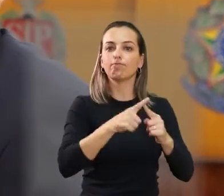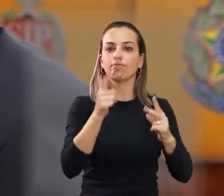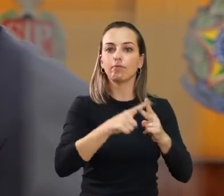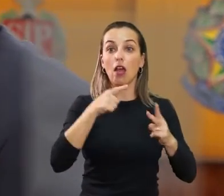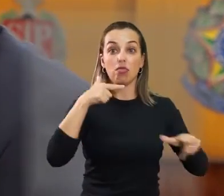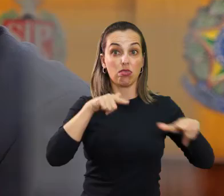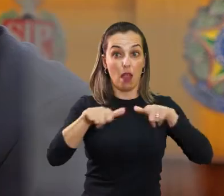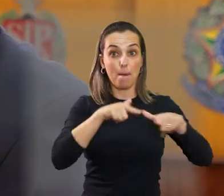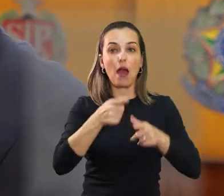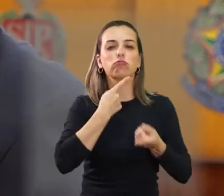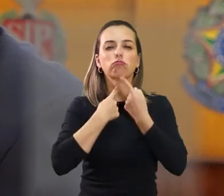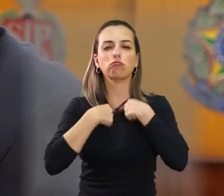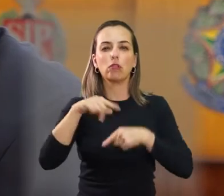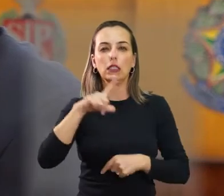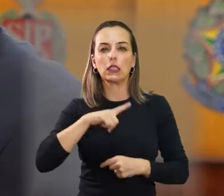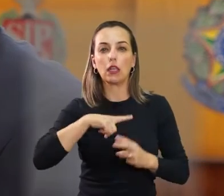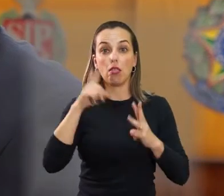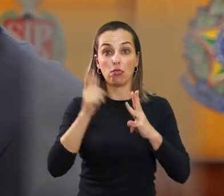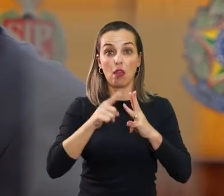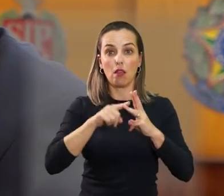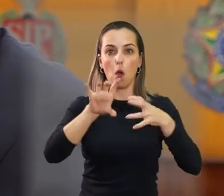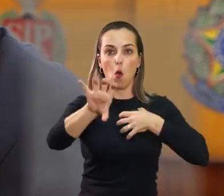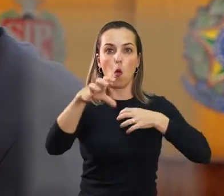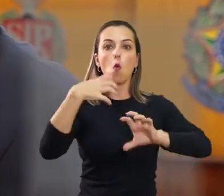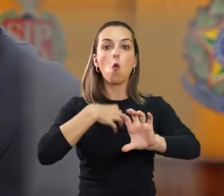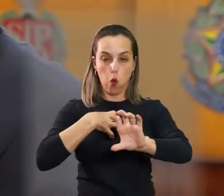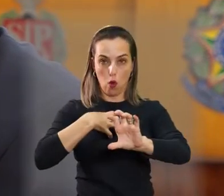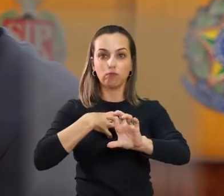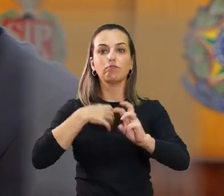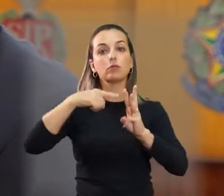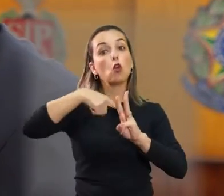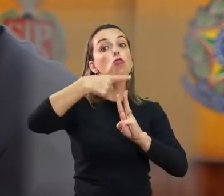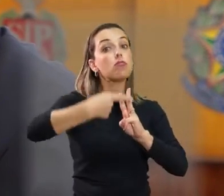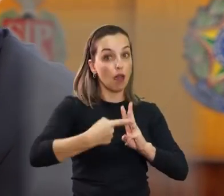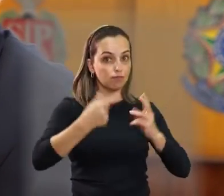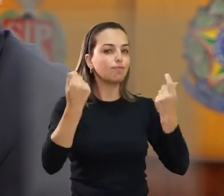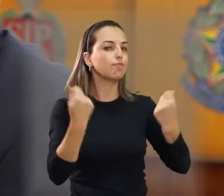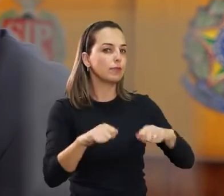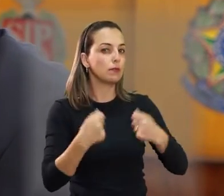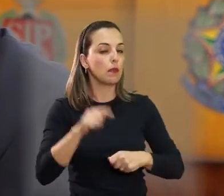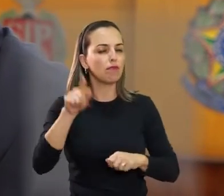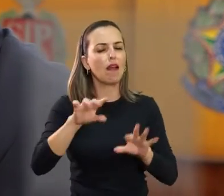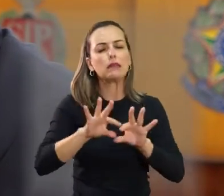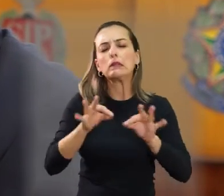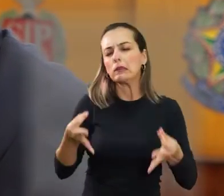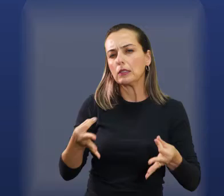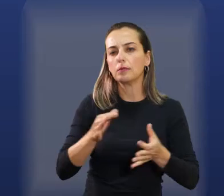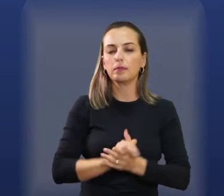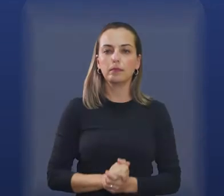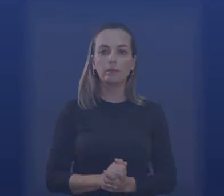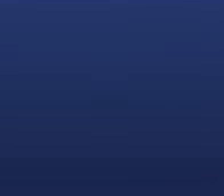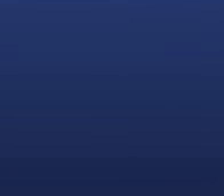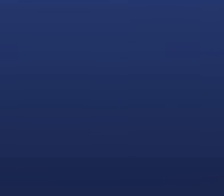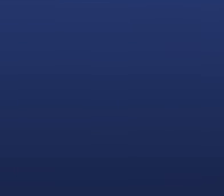Honestidade, vontade de trabalhar, amor ao próximo. É o que a está precisando. É simples.